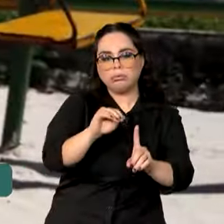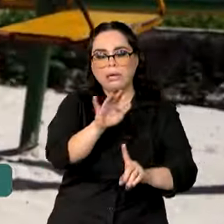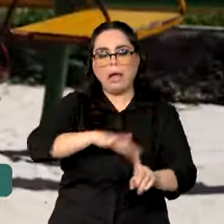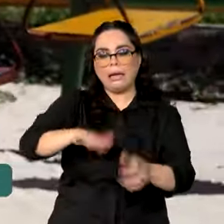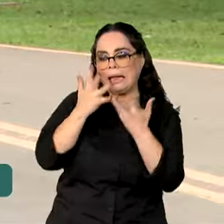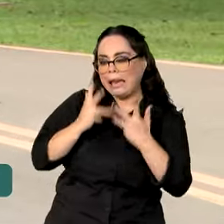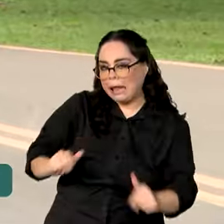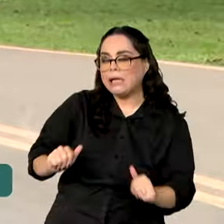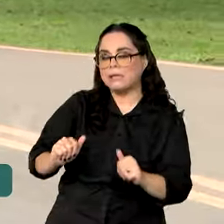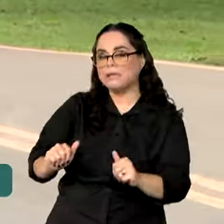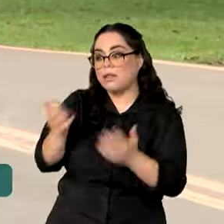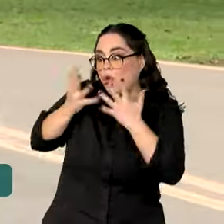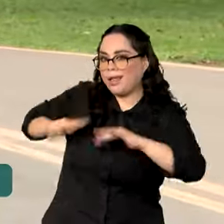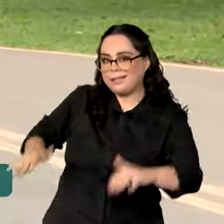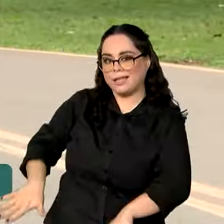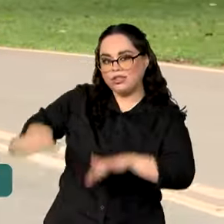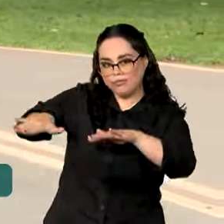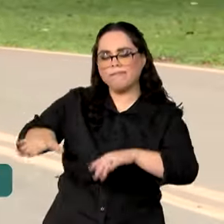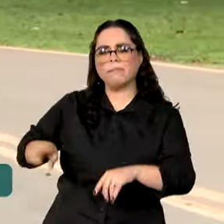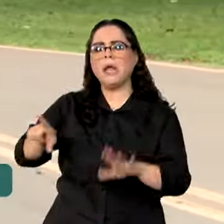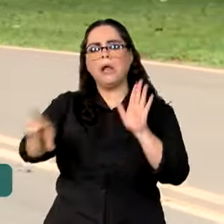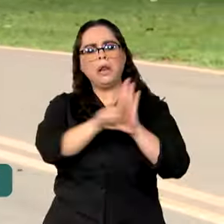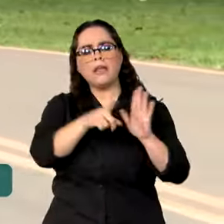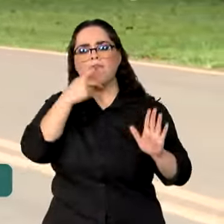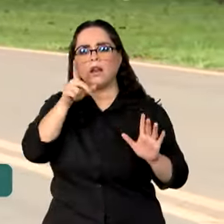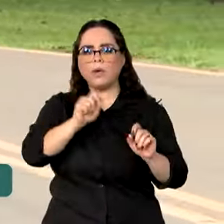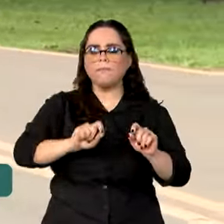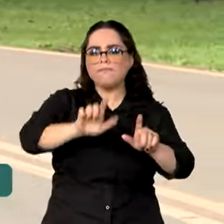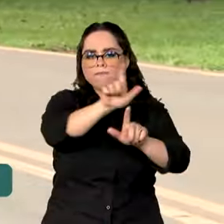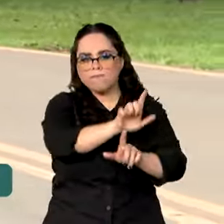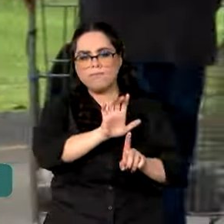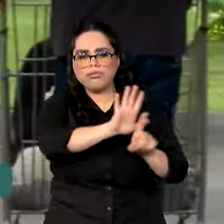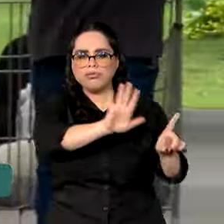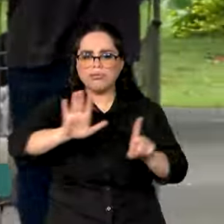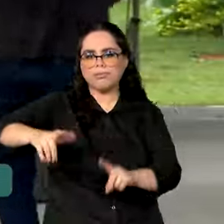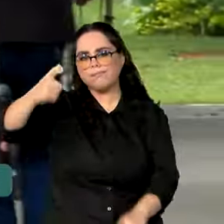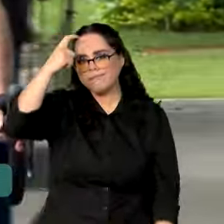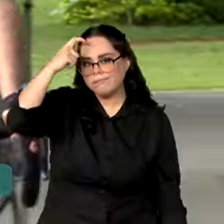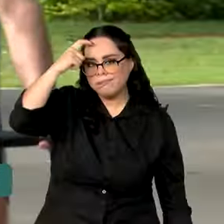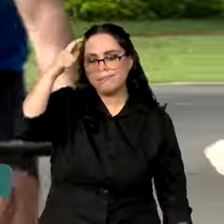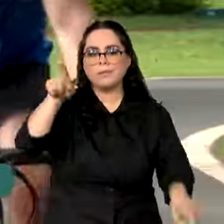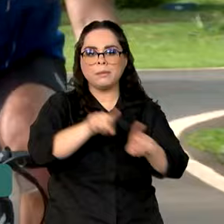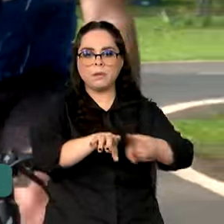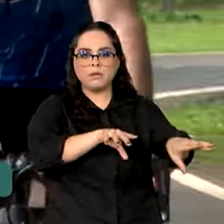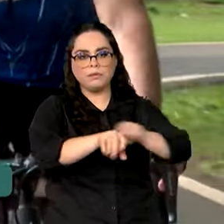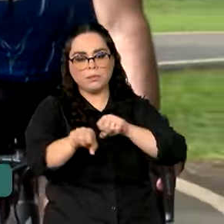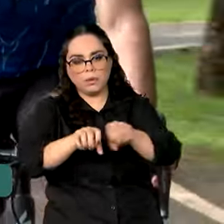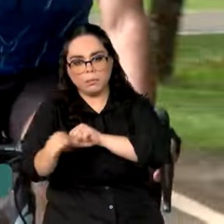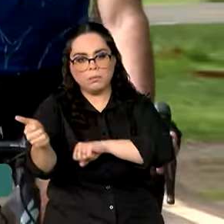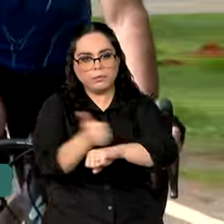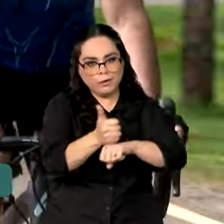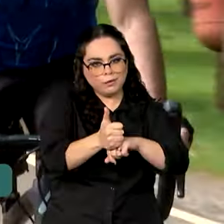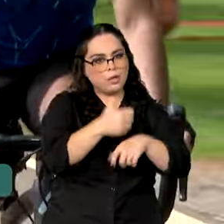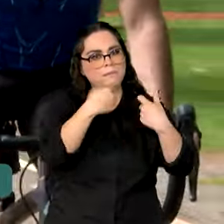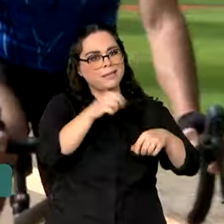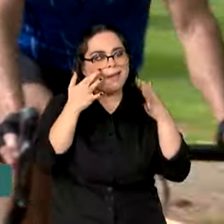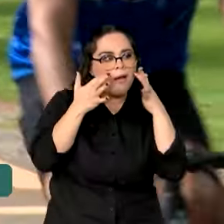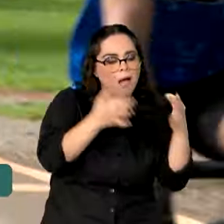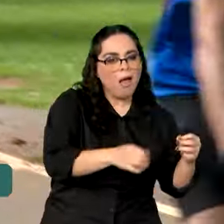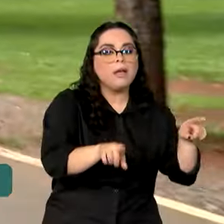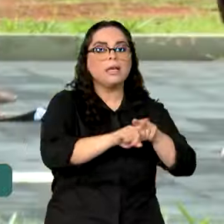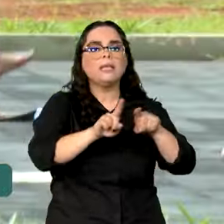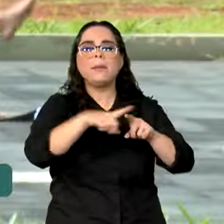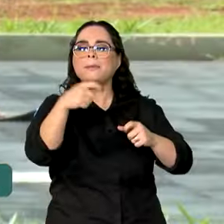e adolescentes. Segundo a lei, além de campanhas de conscientização e qualificação profissional, as entidades devem criar